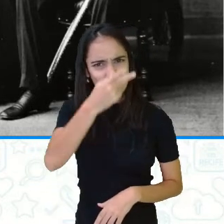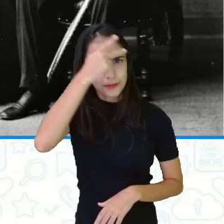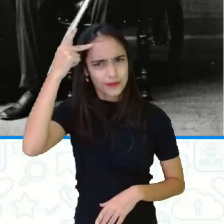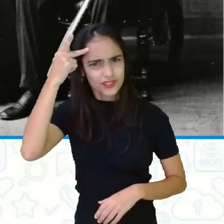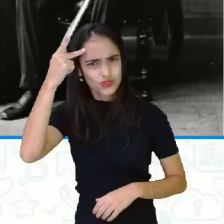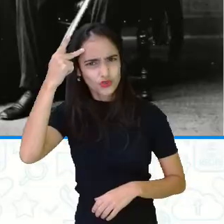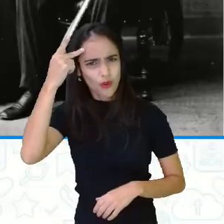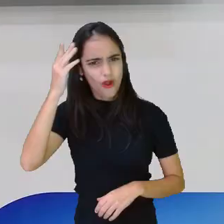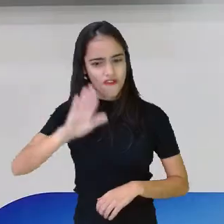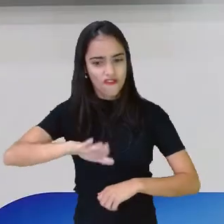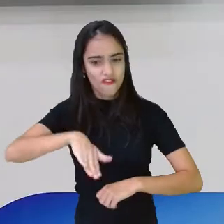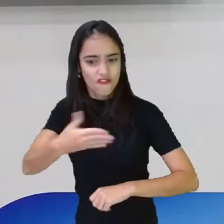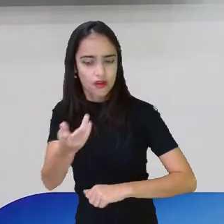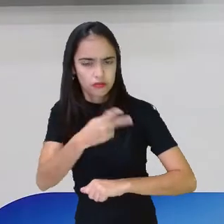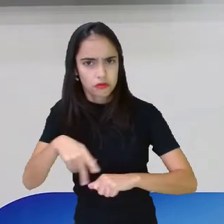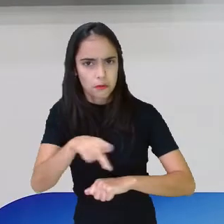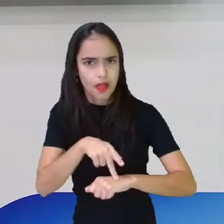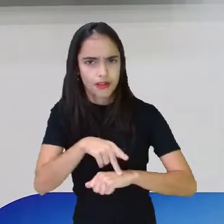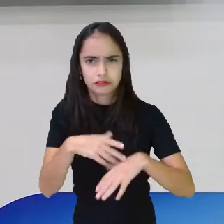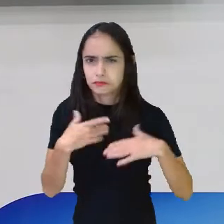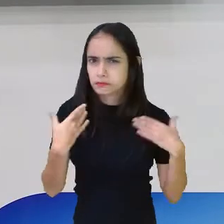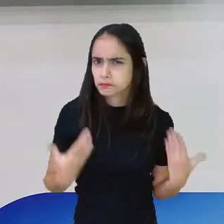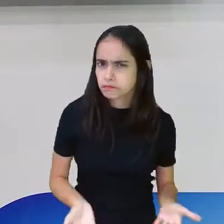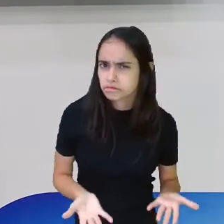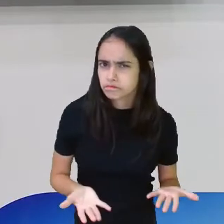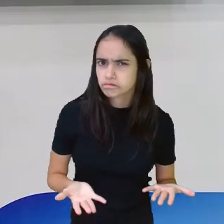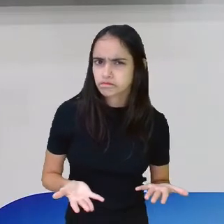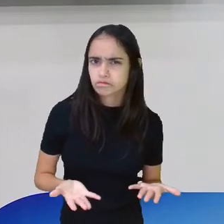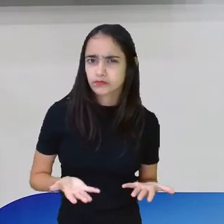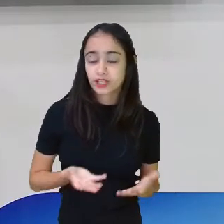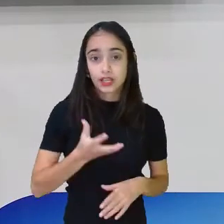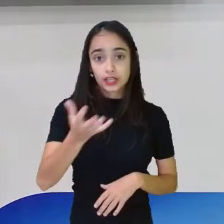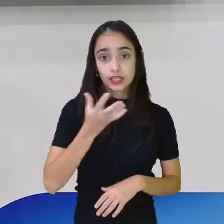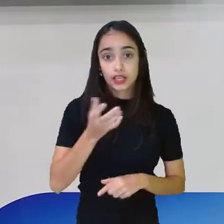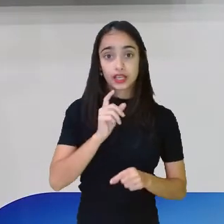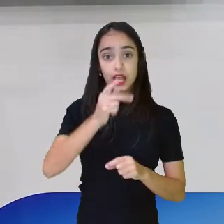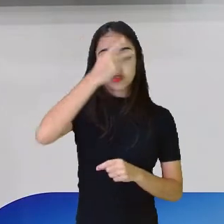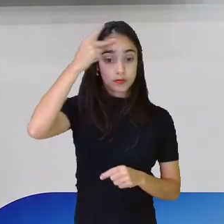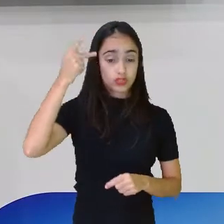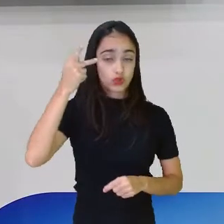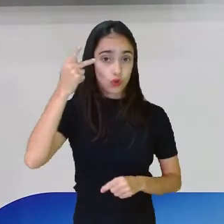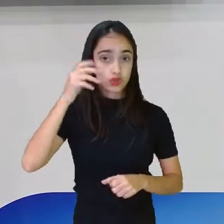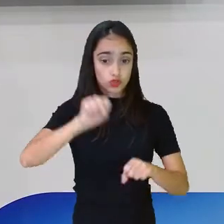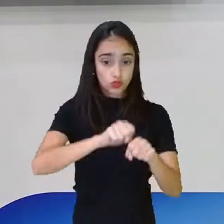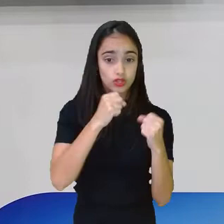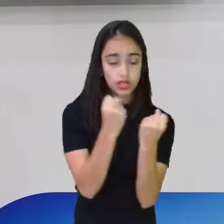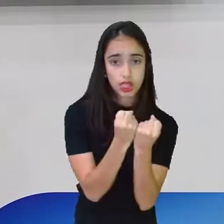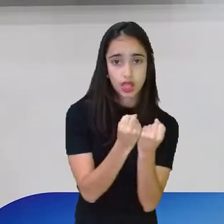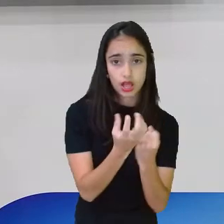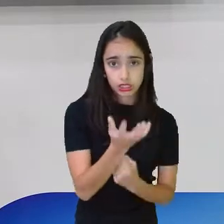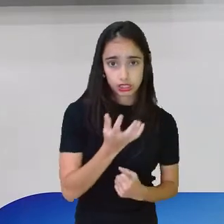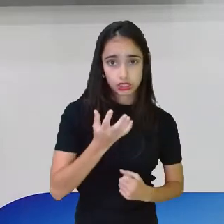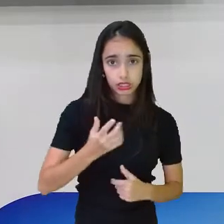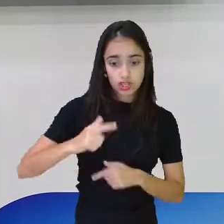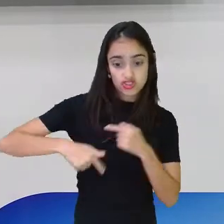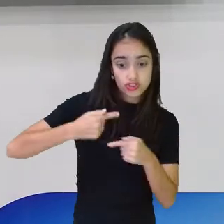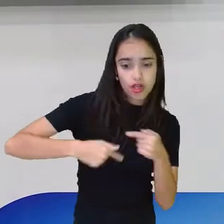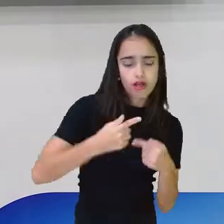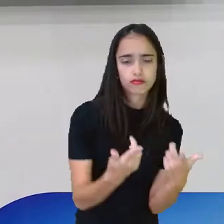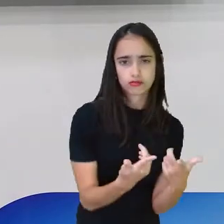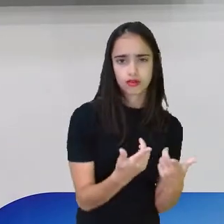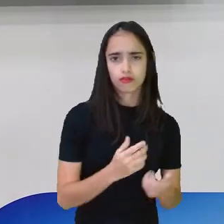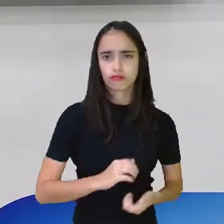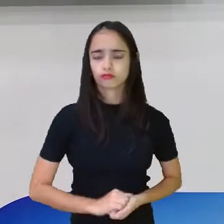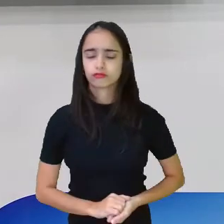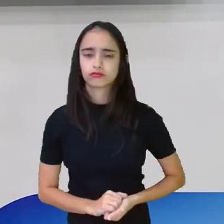o conde que governasse. Ele queria que fosse um herdeiro, um brasileiro, um homem brasileiro. Aí também tinha esses outros